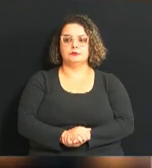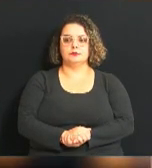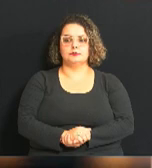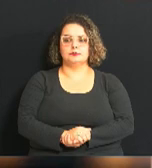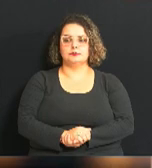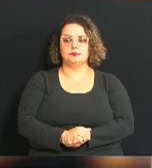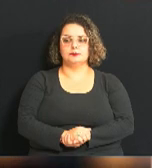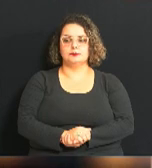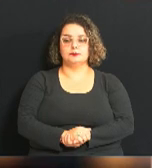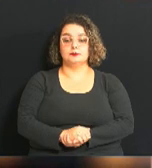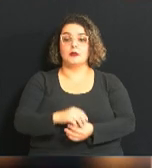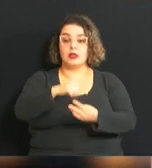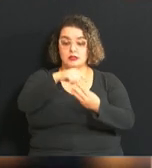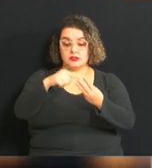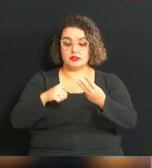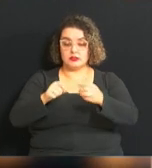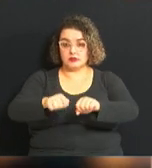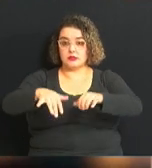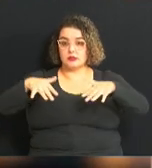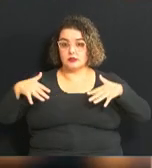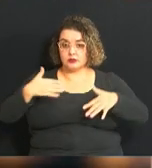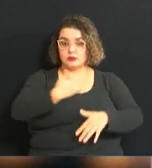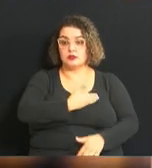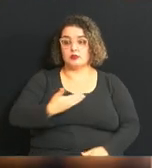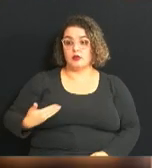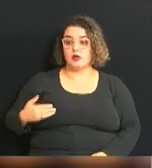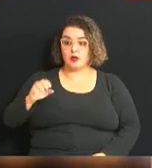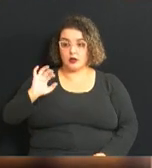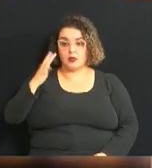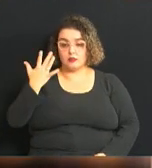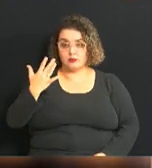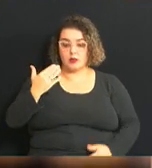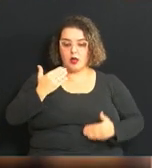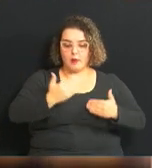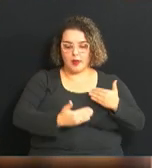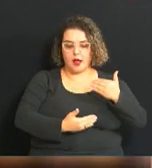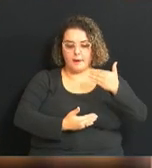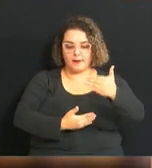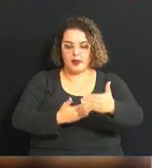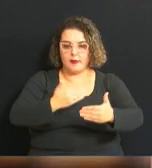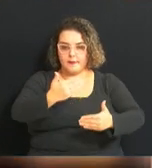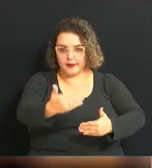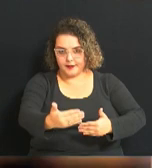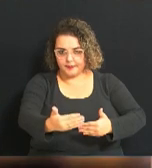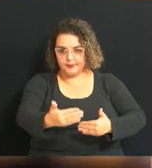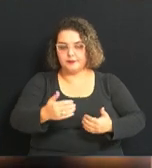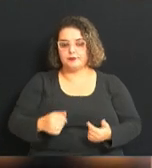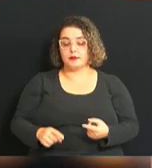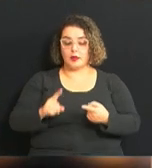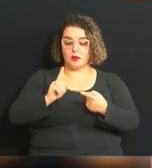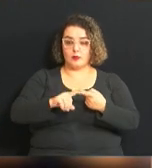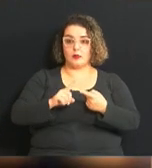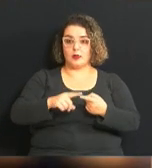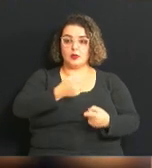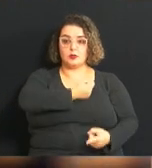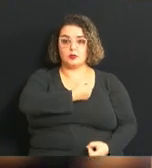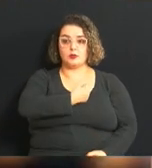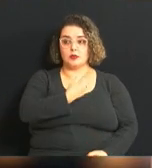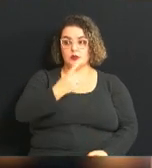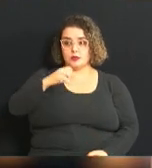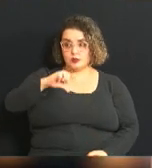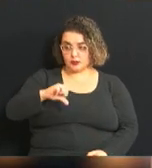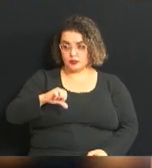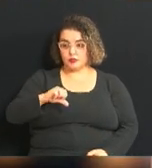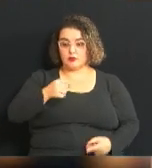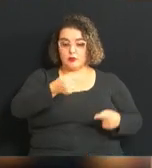As três audiências públicas aconteceram uma na sequência da outra. A primeira foi a de número 19 e foi